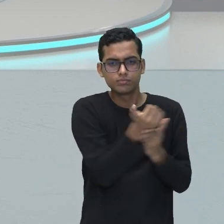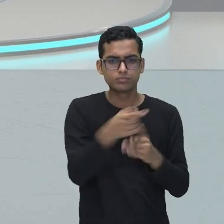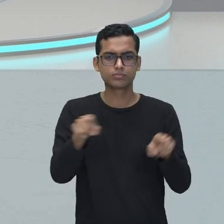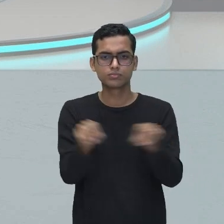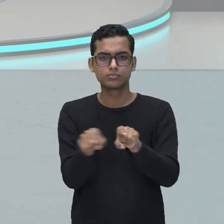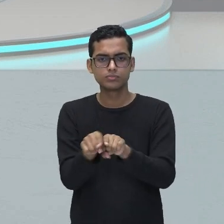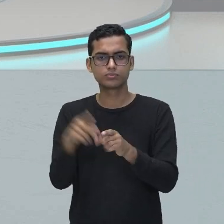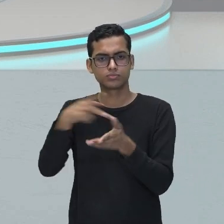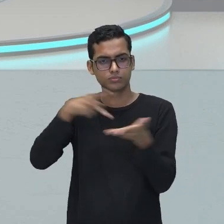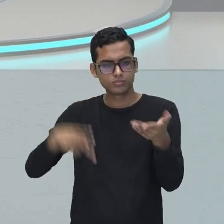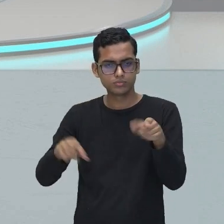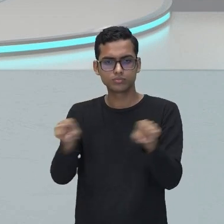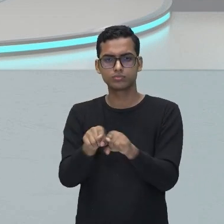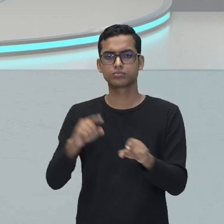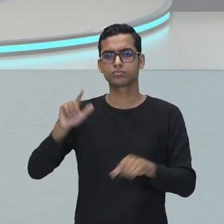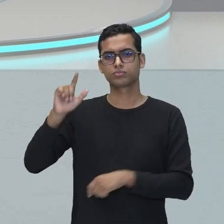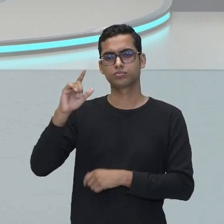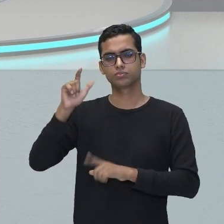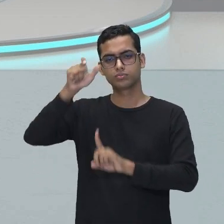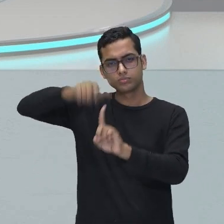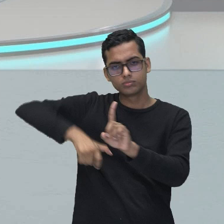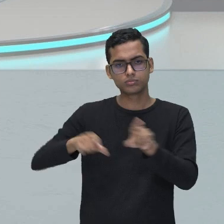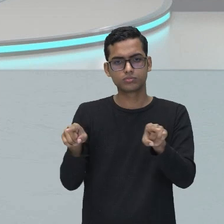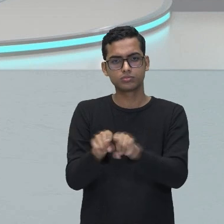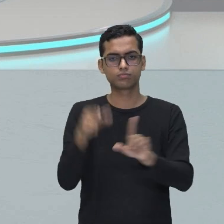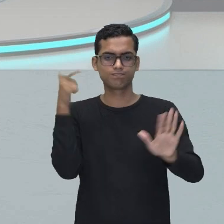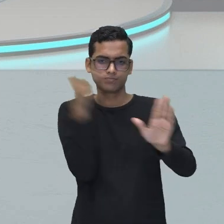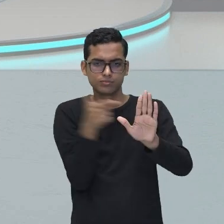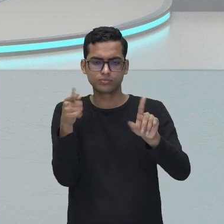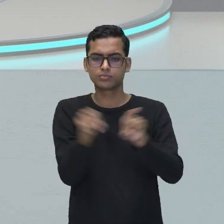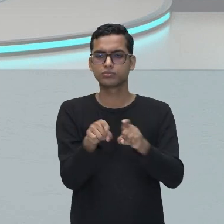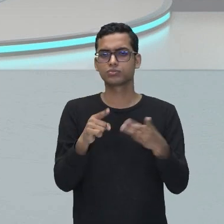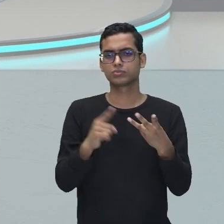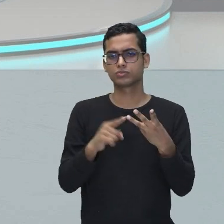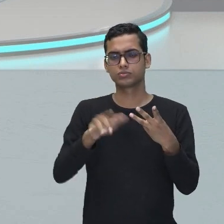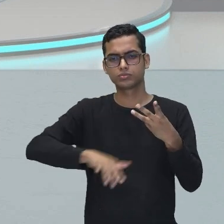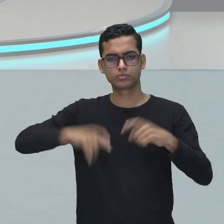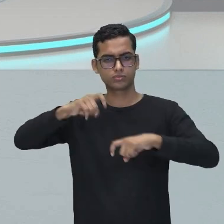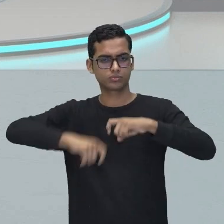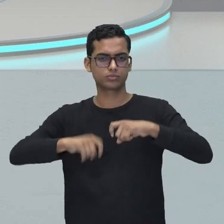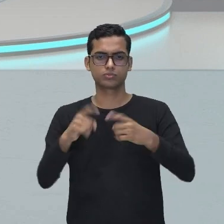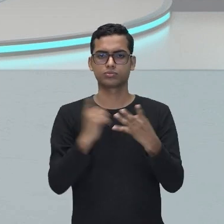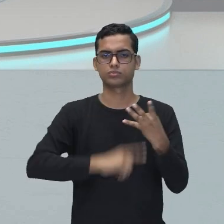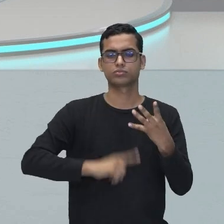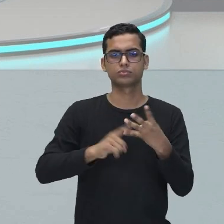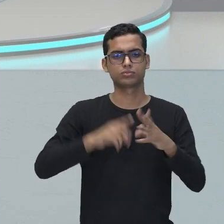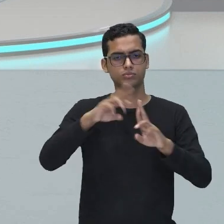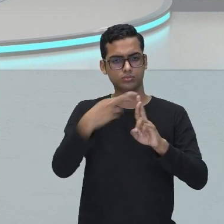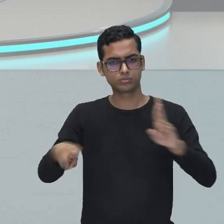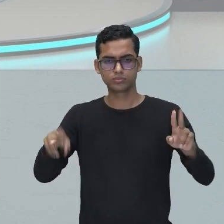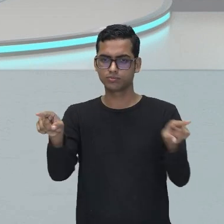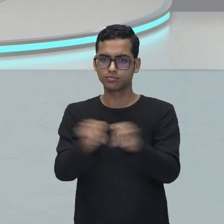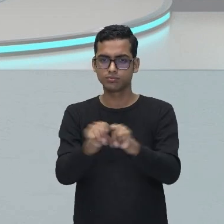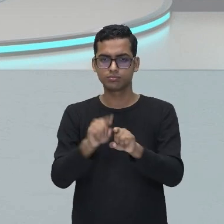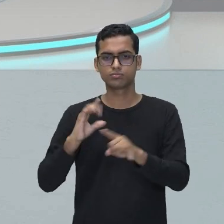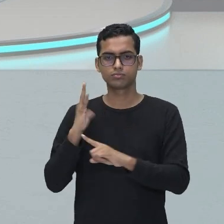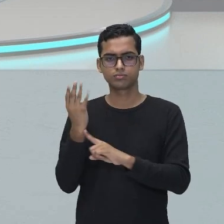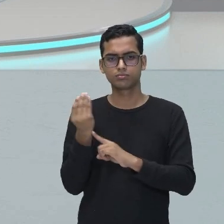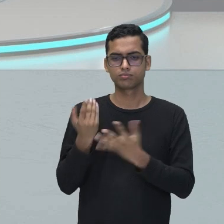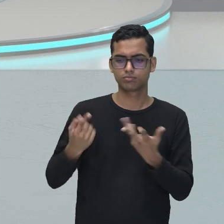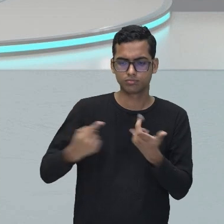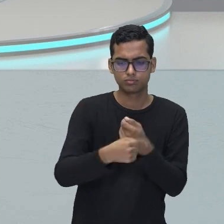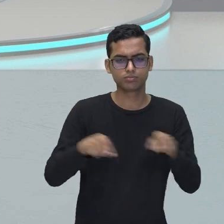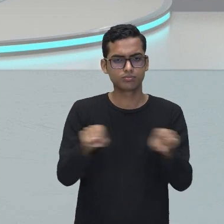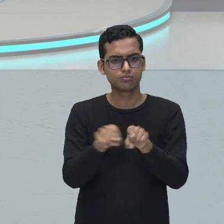líricos, satíricos, eróticos e religiosos. Então, é uma obra muito